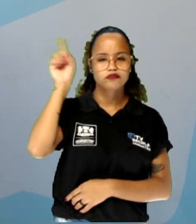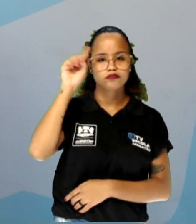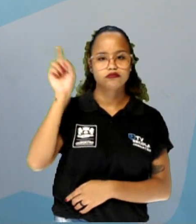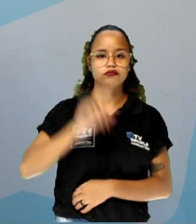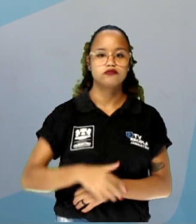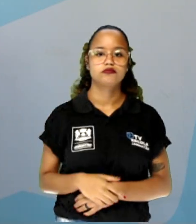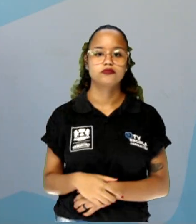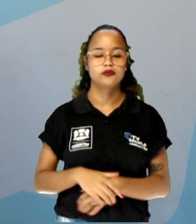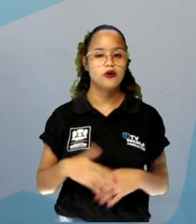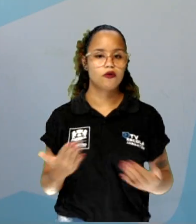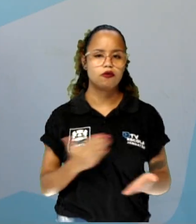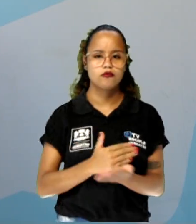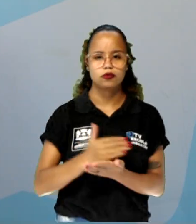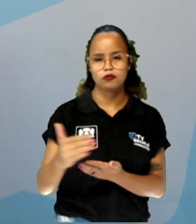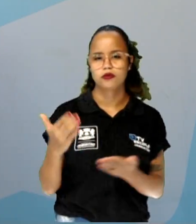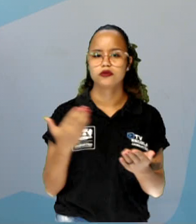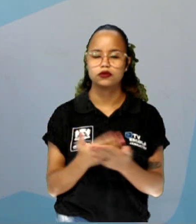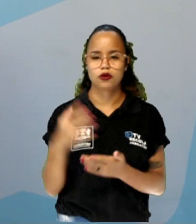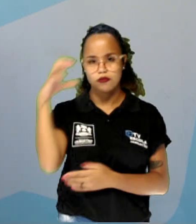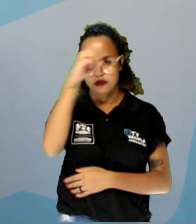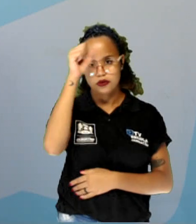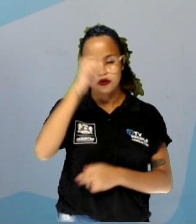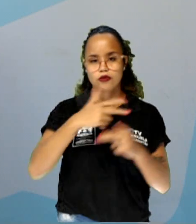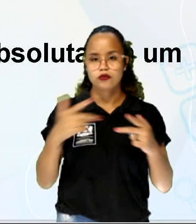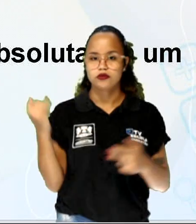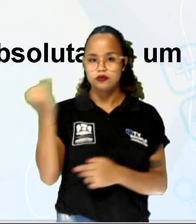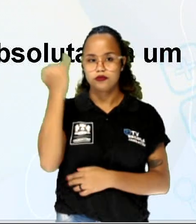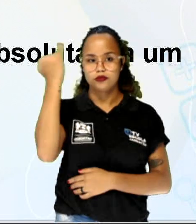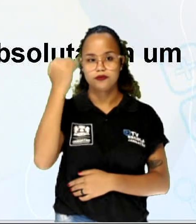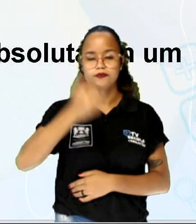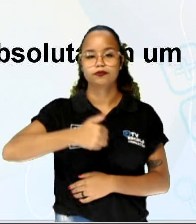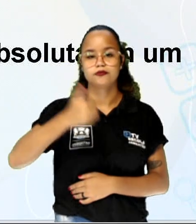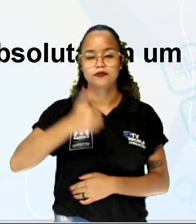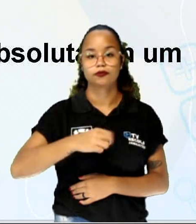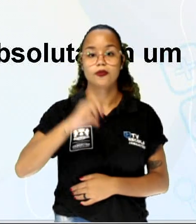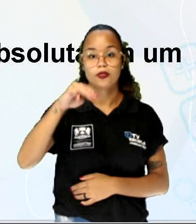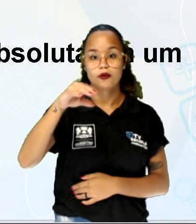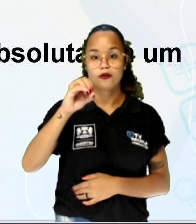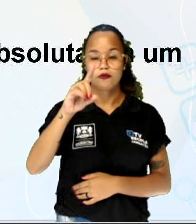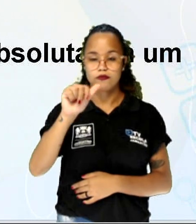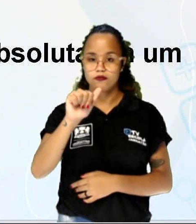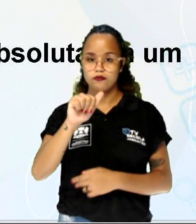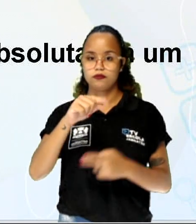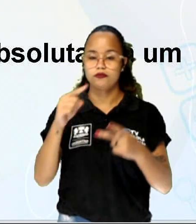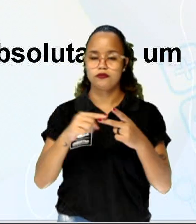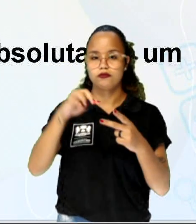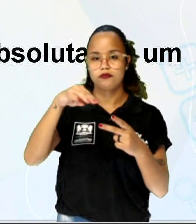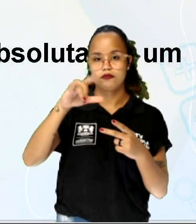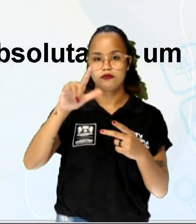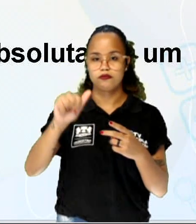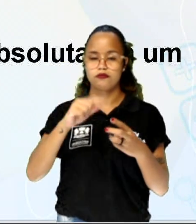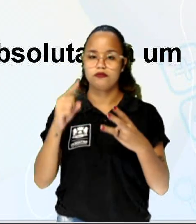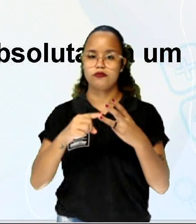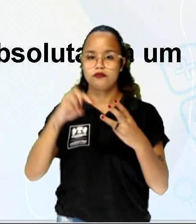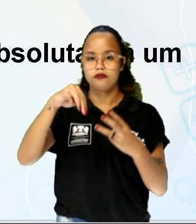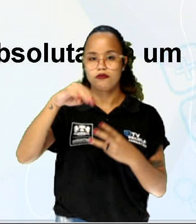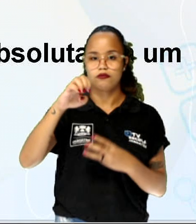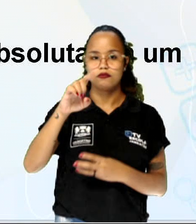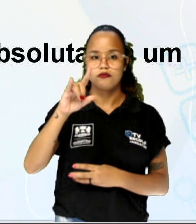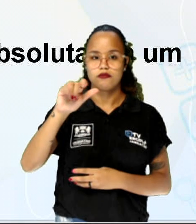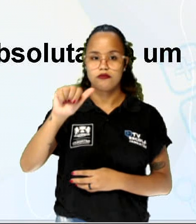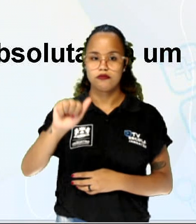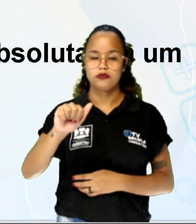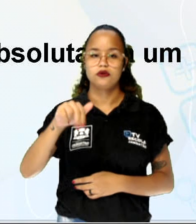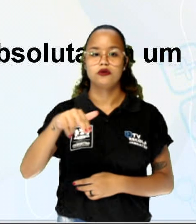Então vamos lá, vamos aprender algumas coisas importantes. Primeiro, a moda, a média e a mediana são conhecidas como medidas de tendência